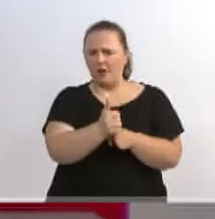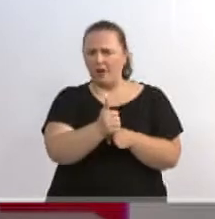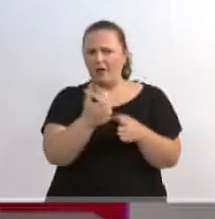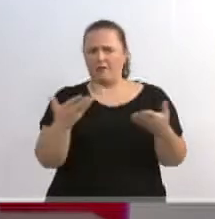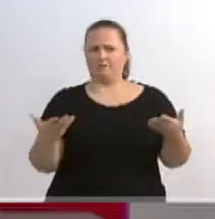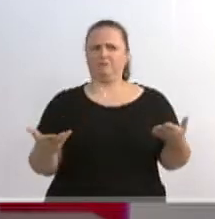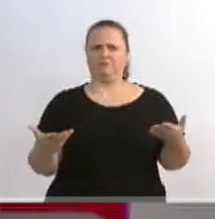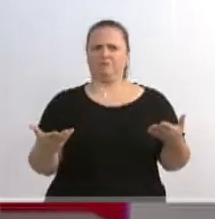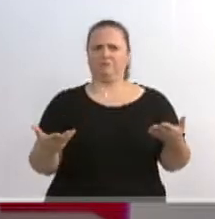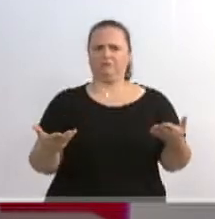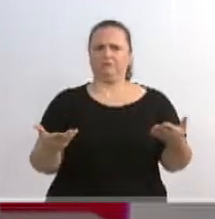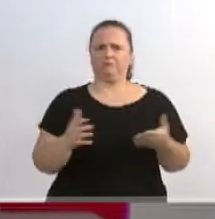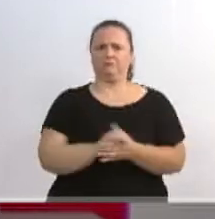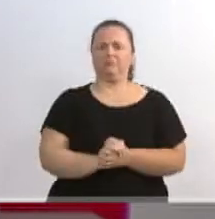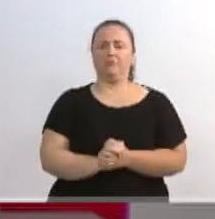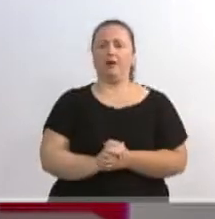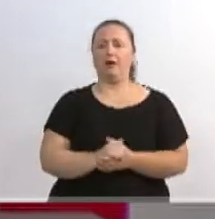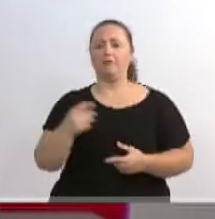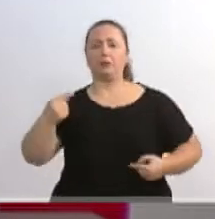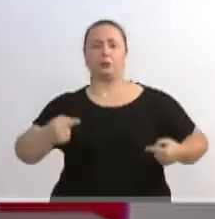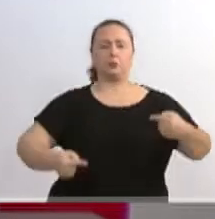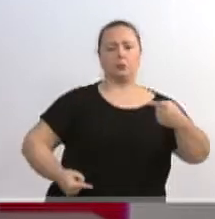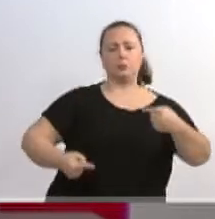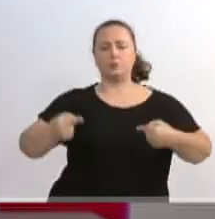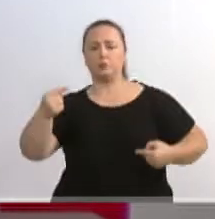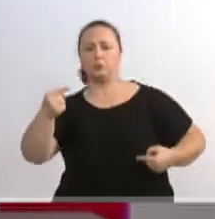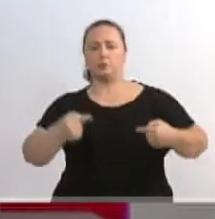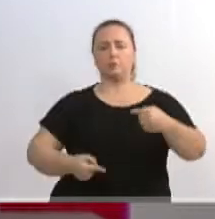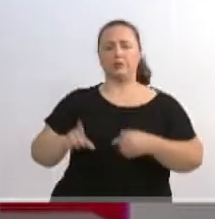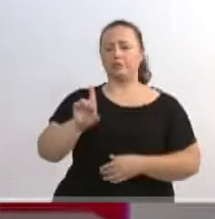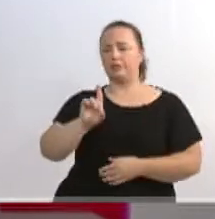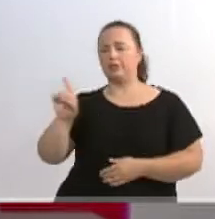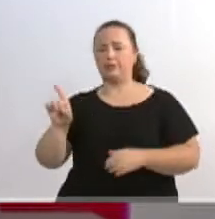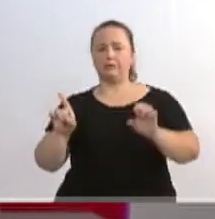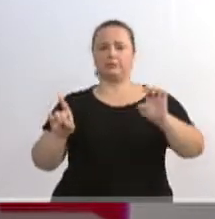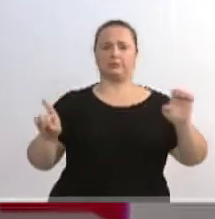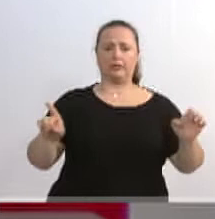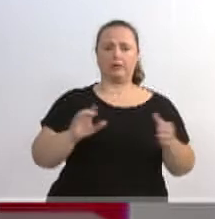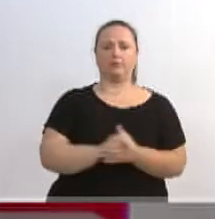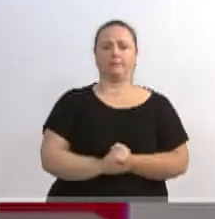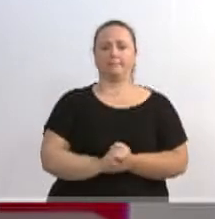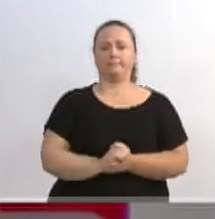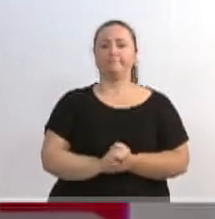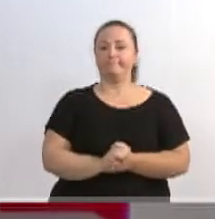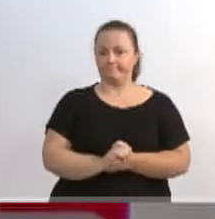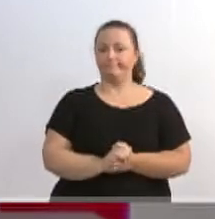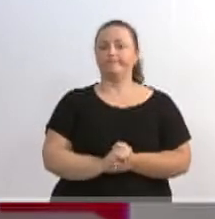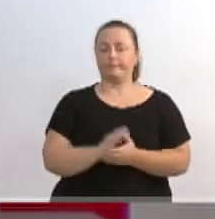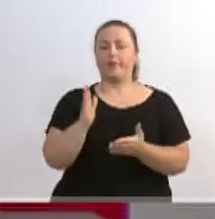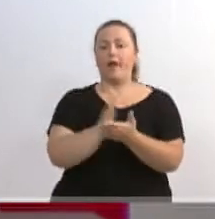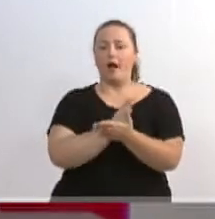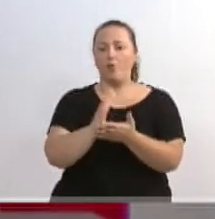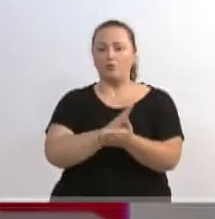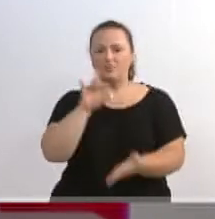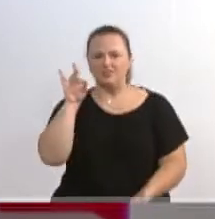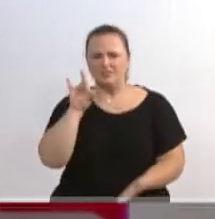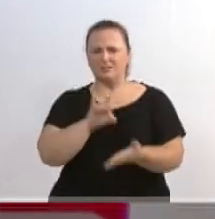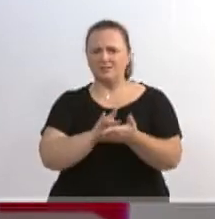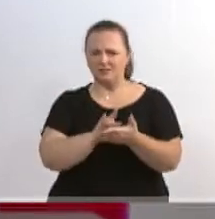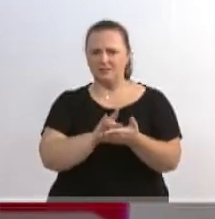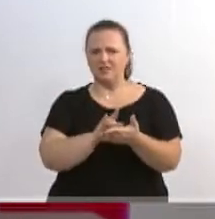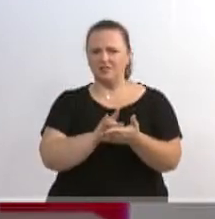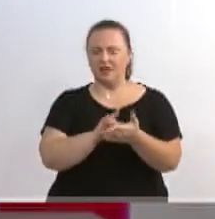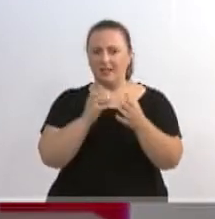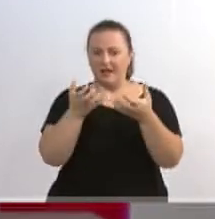presidente que poderia ser de esquerda. E a gente tem poucas pessoas querendo defender, de fato, a Constituição Federal. Na minha visão, nós temos que ter, sim,